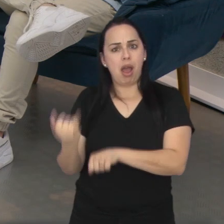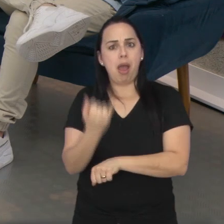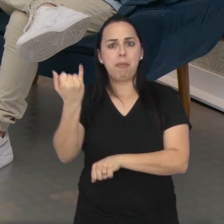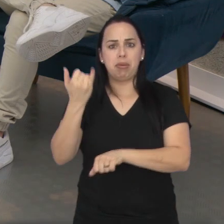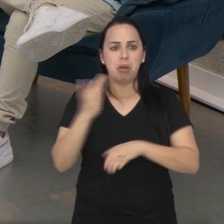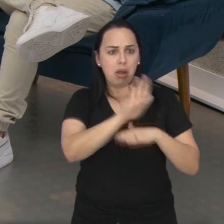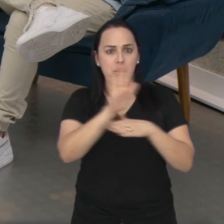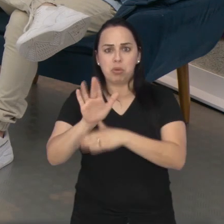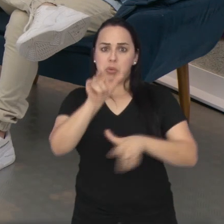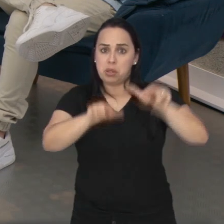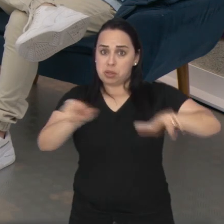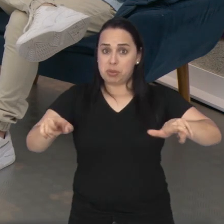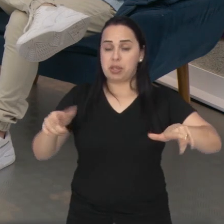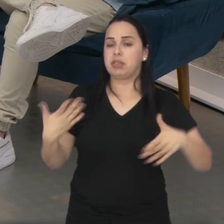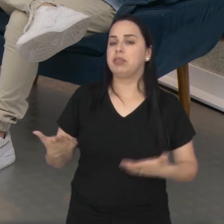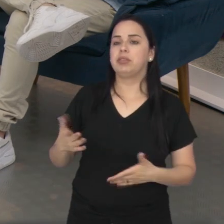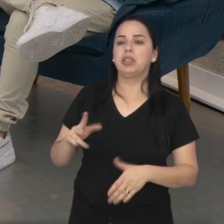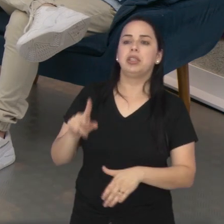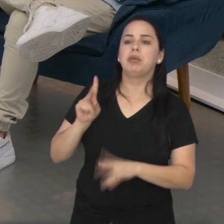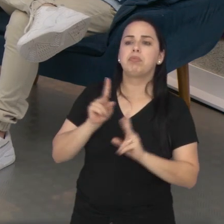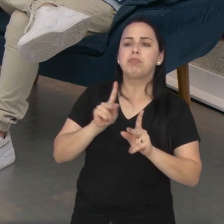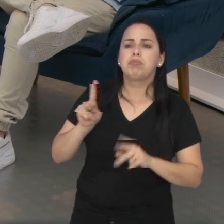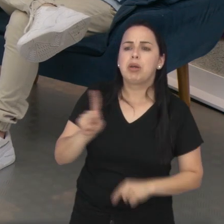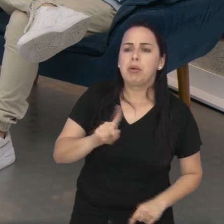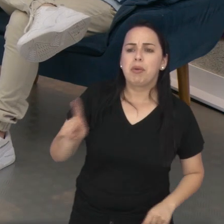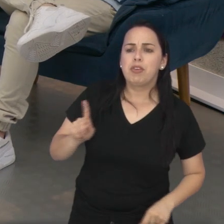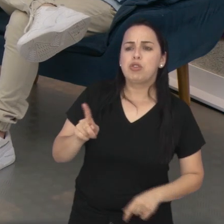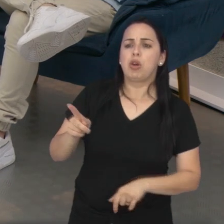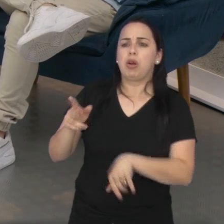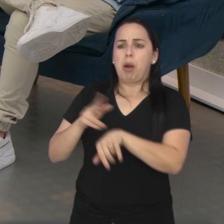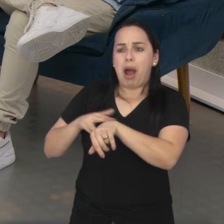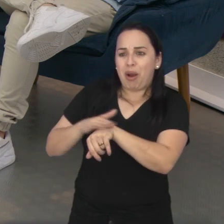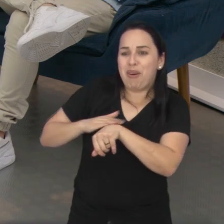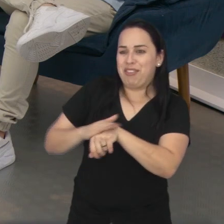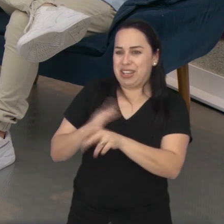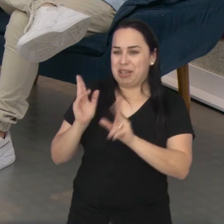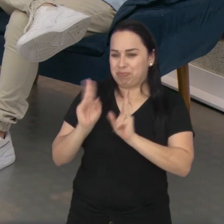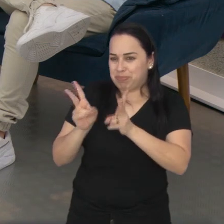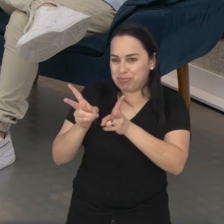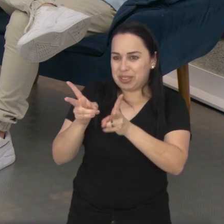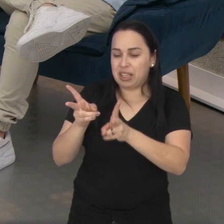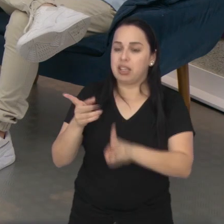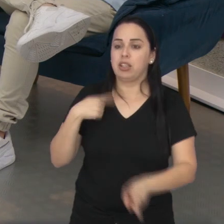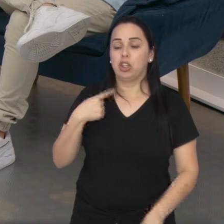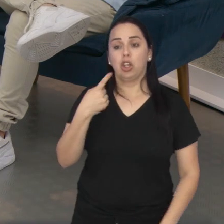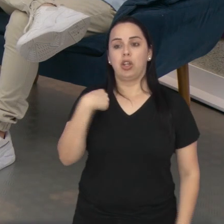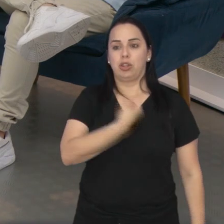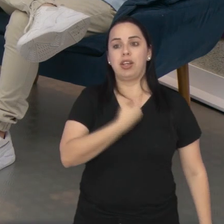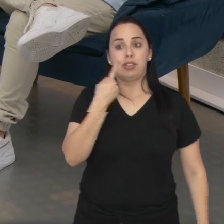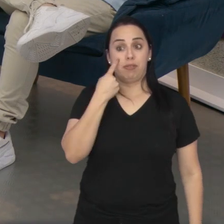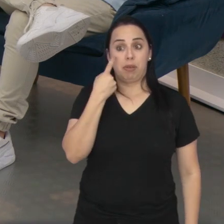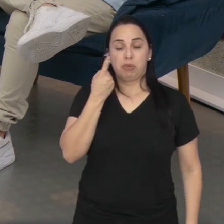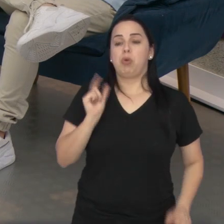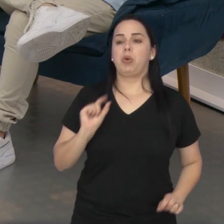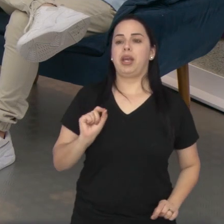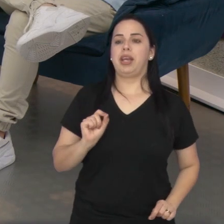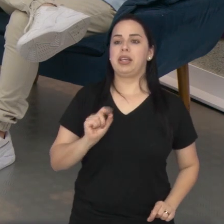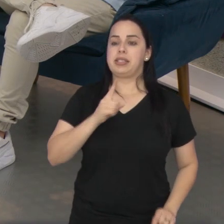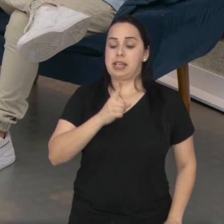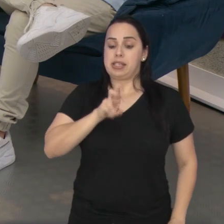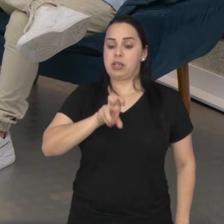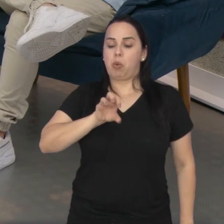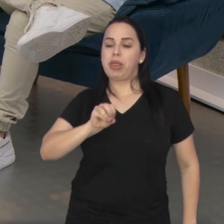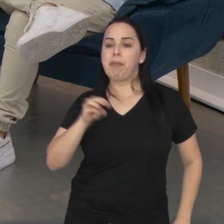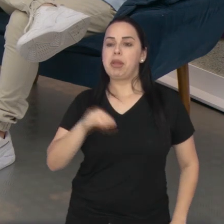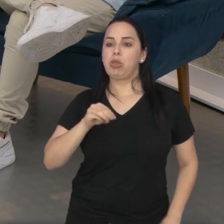na vida das pessoas. E, professor, continuando o nosso papo aqui, a gente viu que 150 minutos de